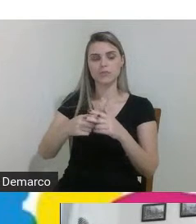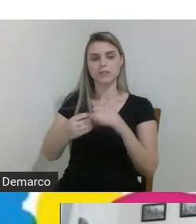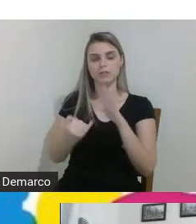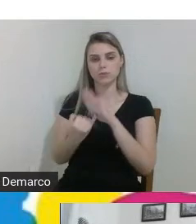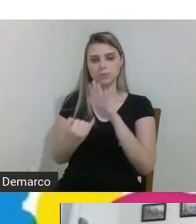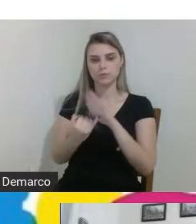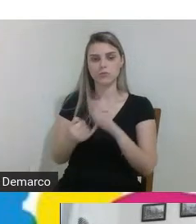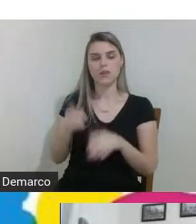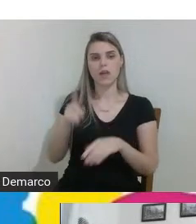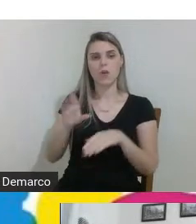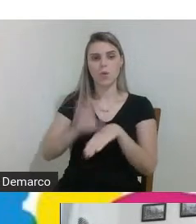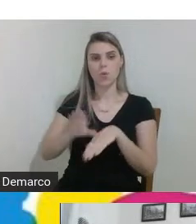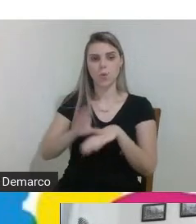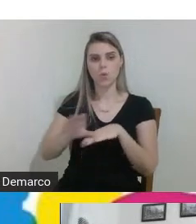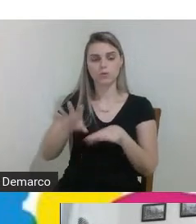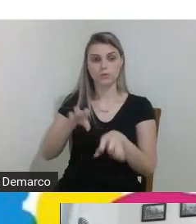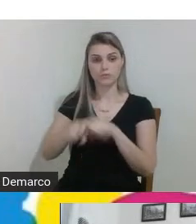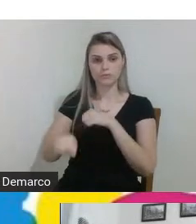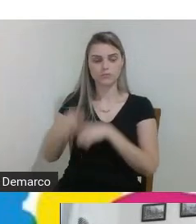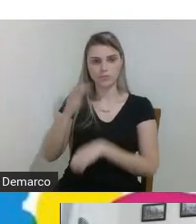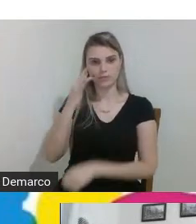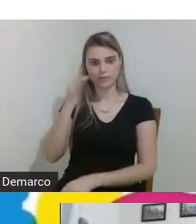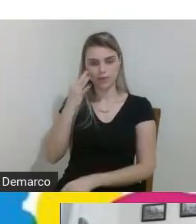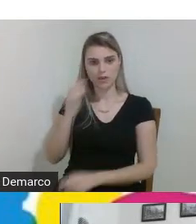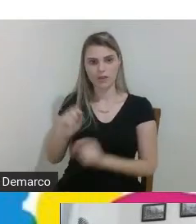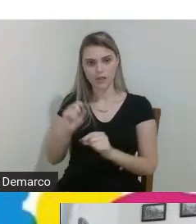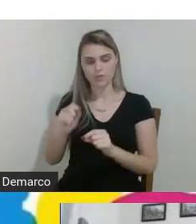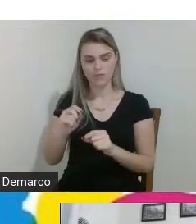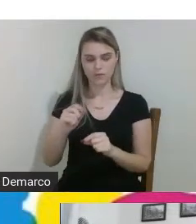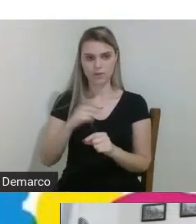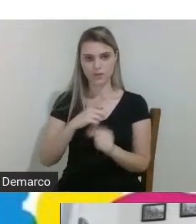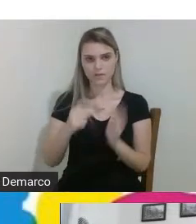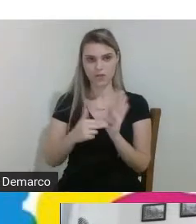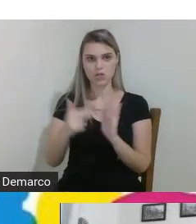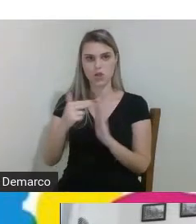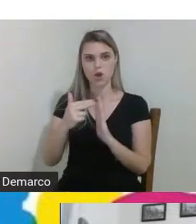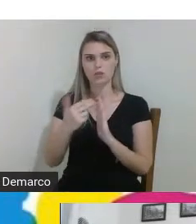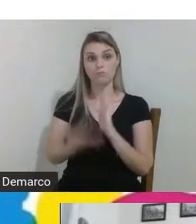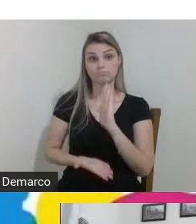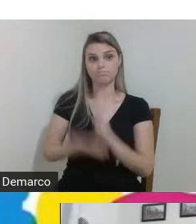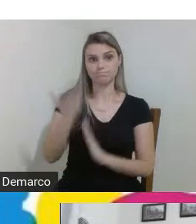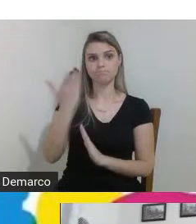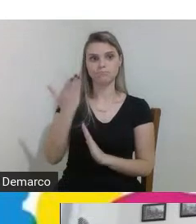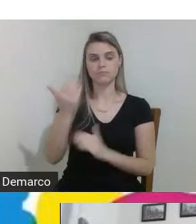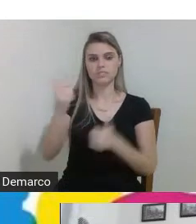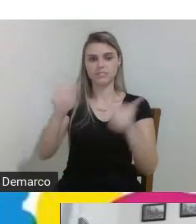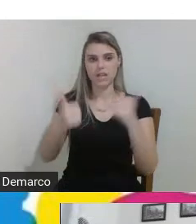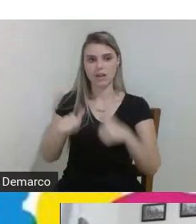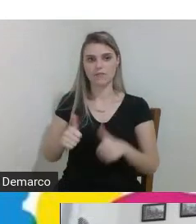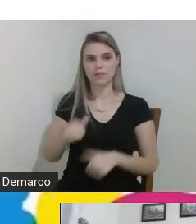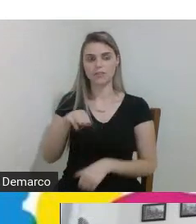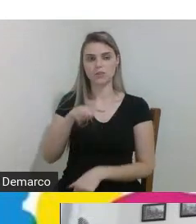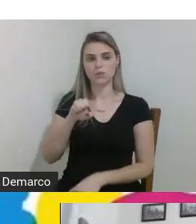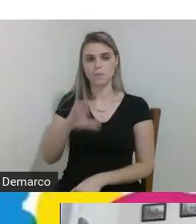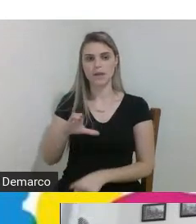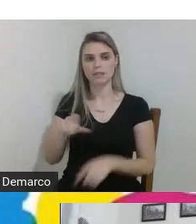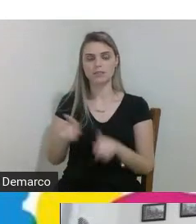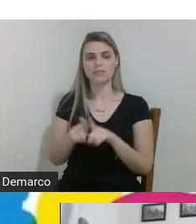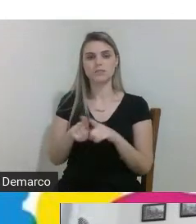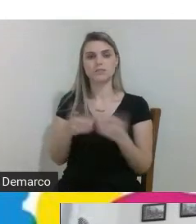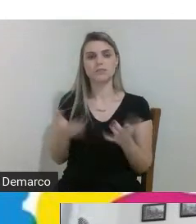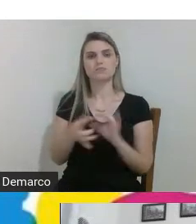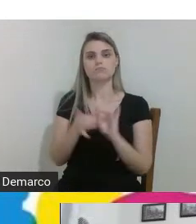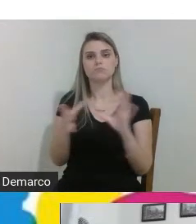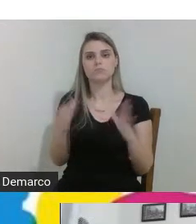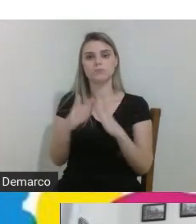curso superior que foi reconhecido com nota máxima na avaliação do MEC então está disponível aqui